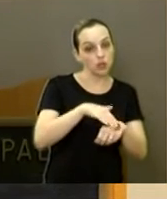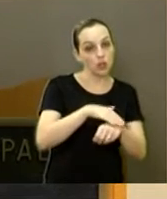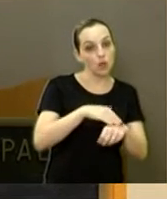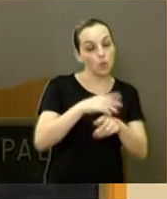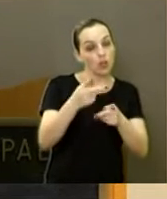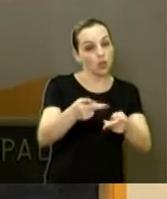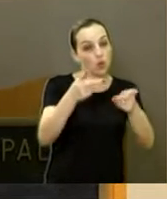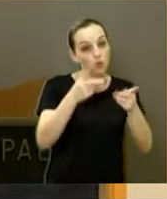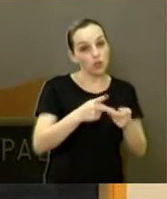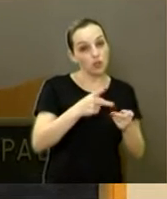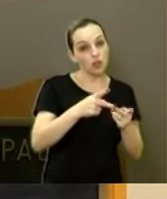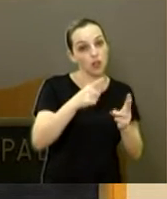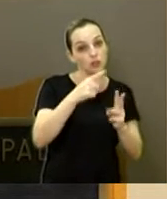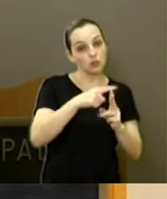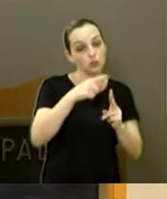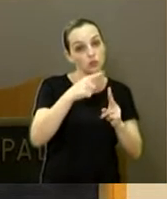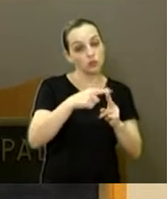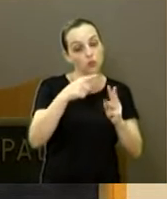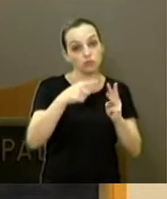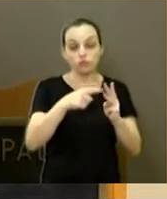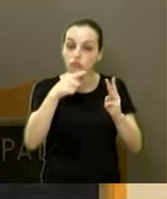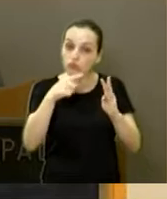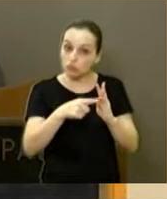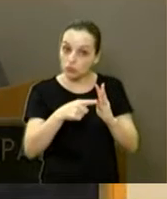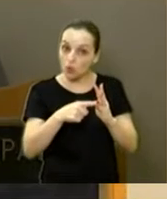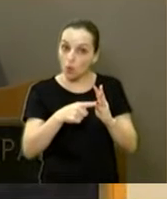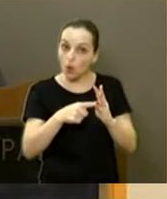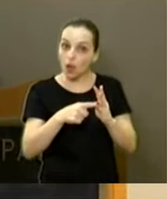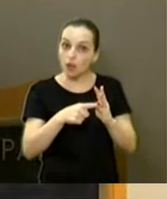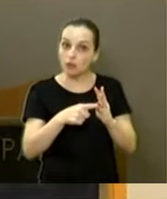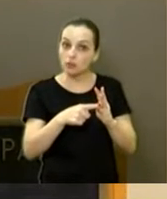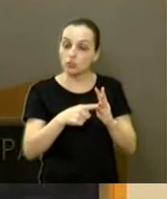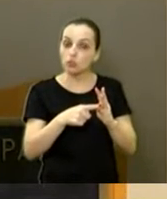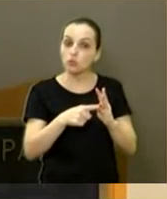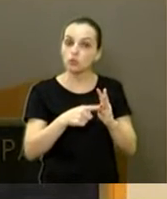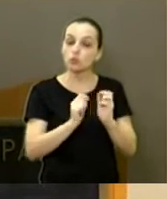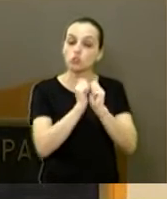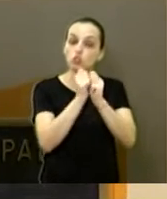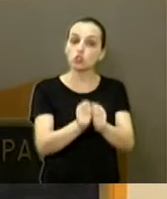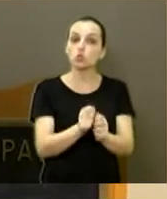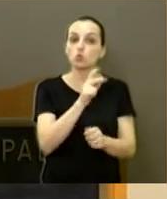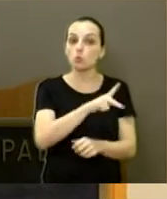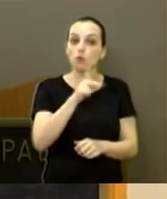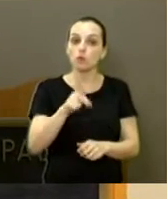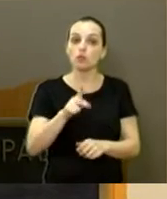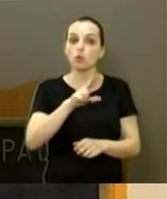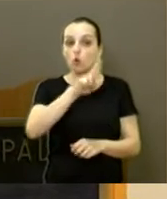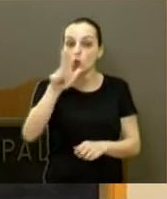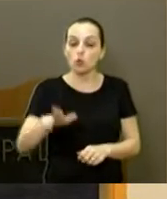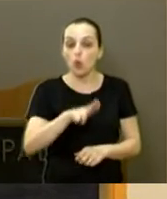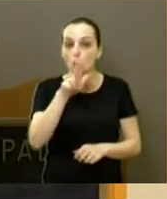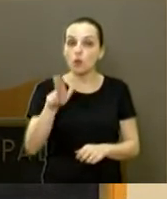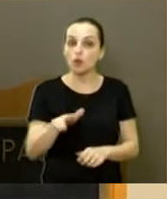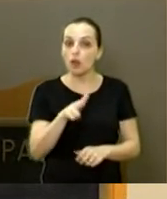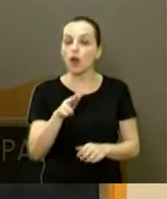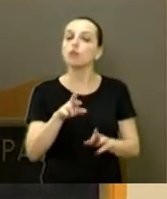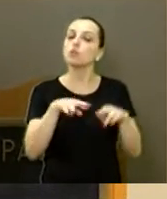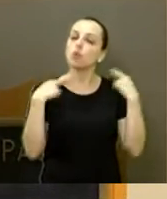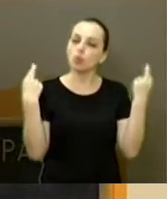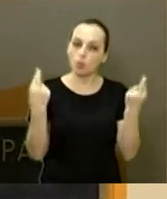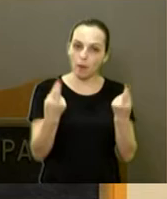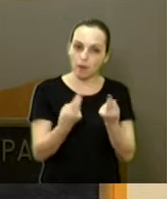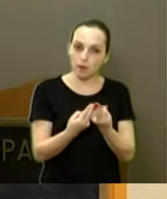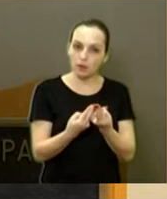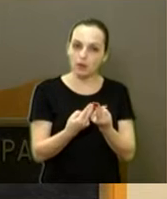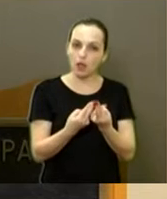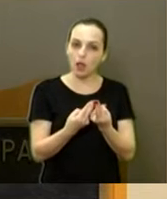Fude Citrus, Canassol, e um professor da Uniara. vieram aqui nessa casa e